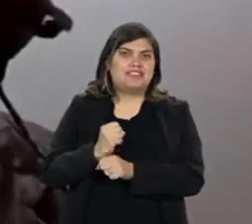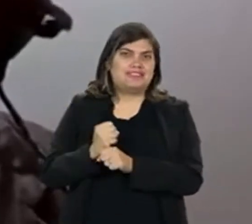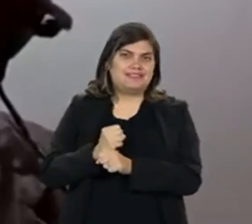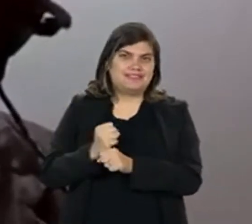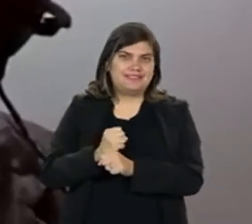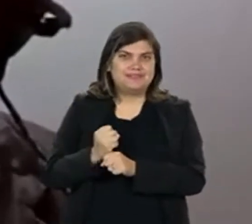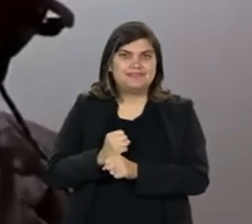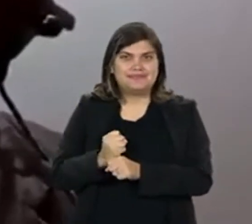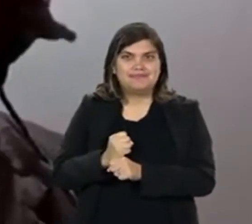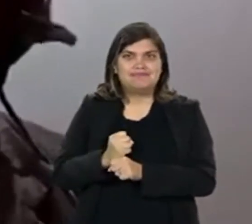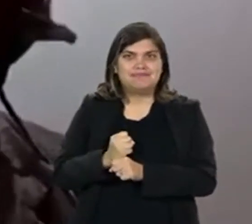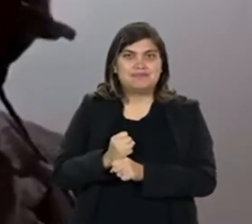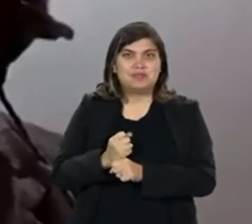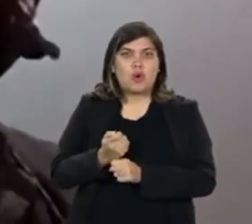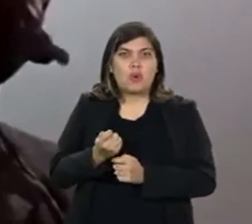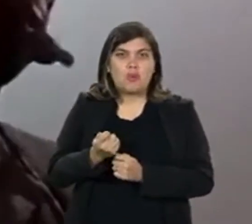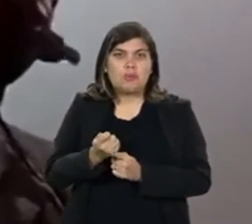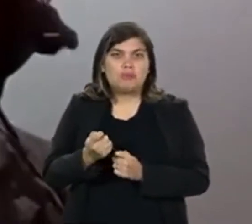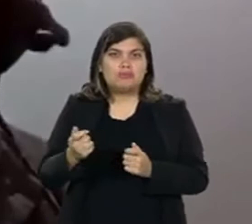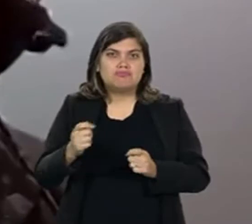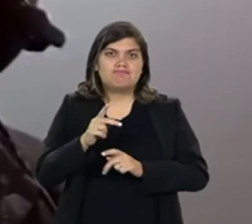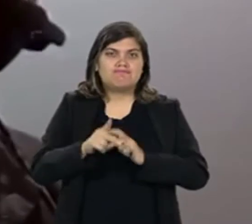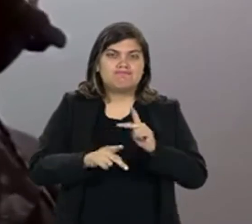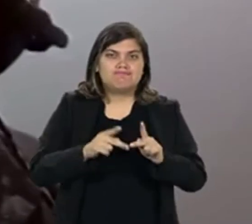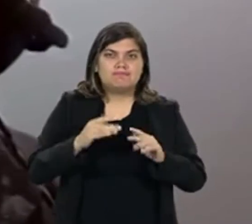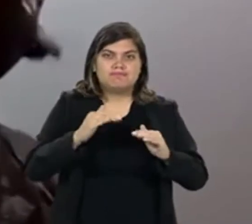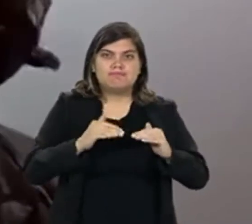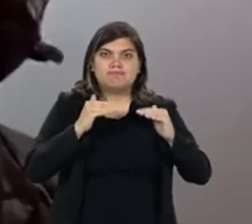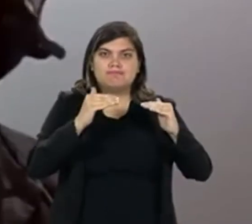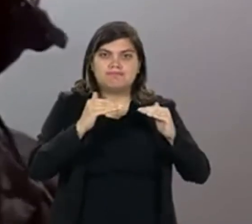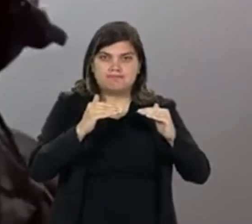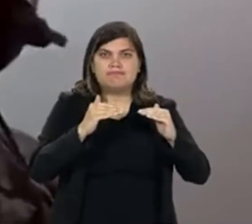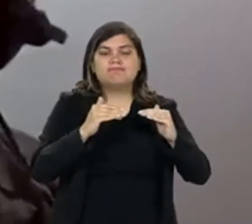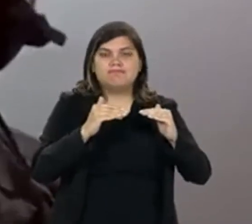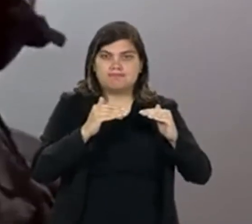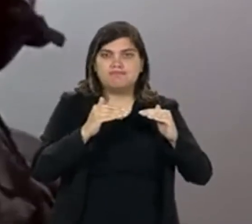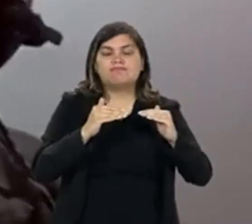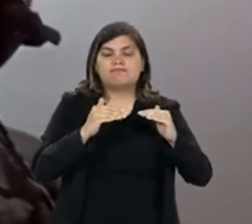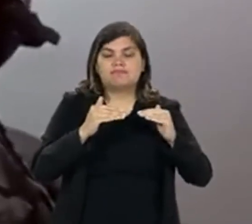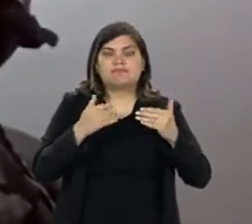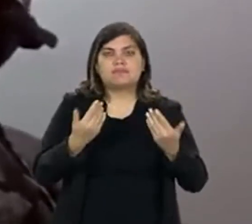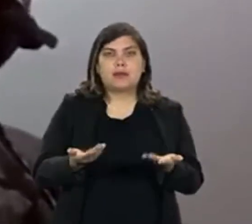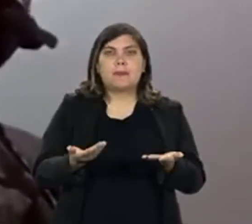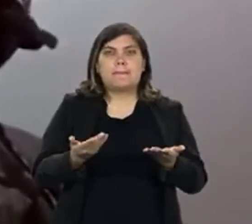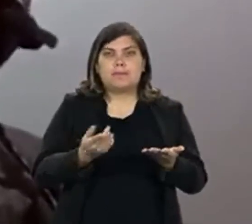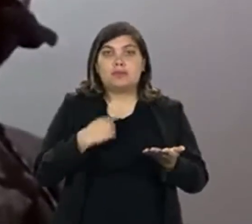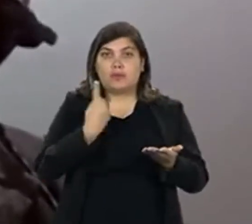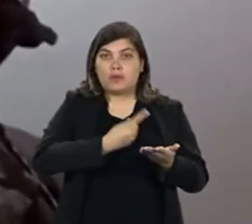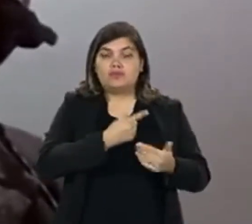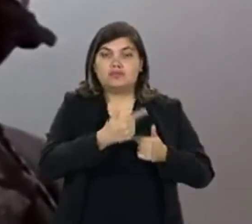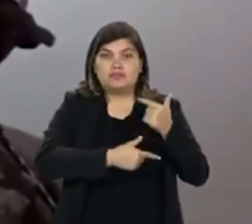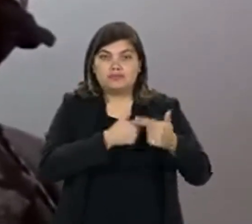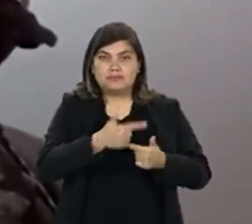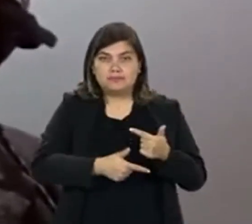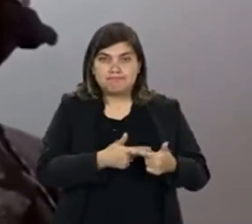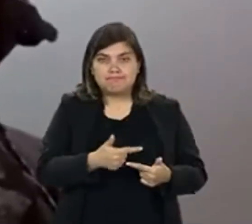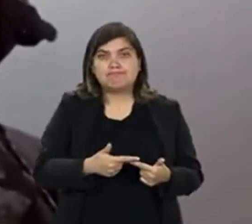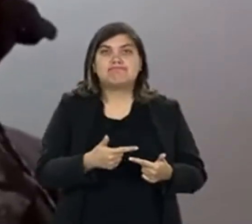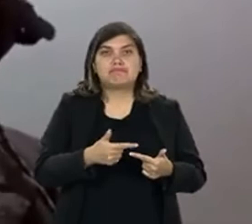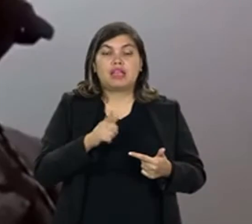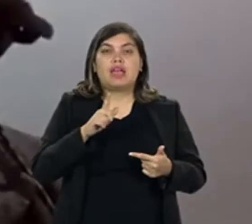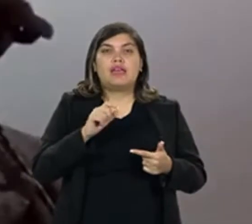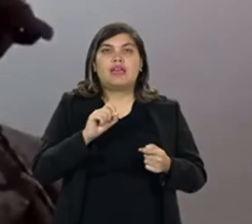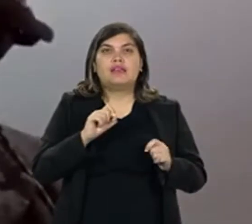aproximadamente 33 anos. O povo aqui é maior de todas as autoridades, né? Então, o nosso